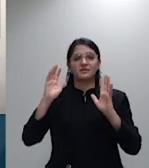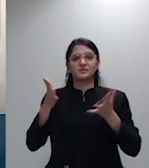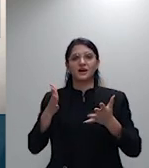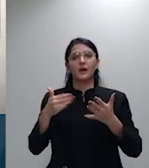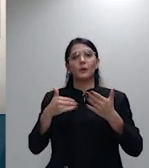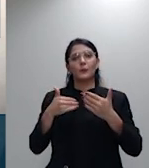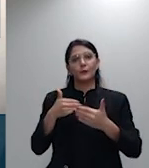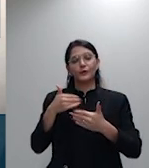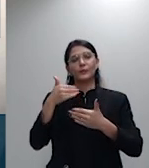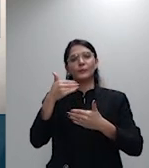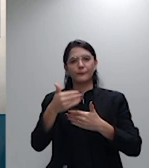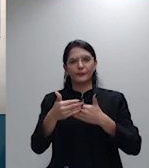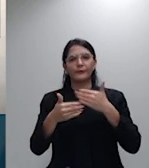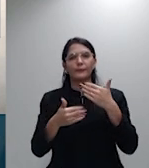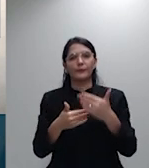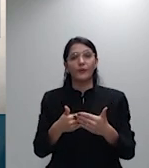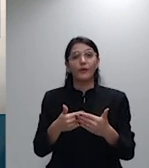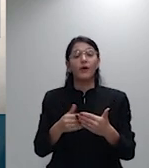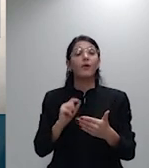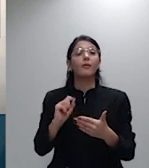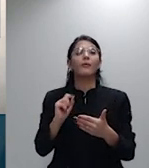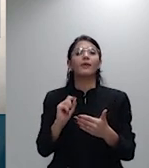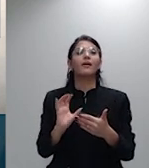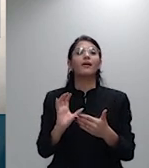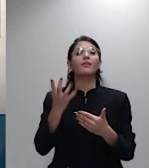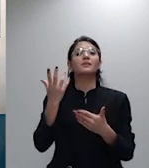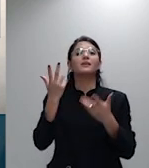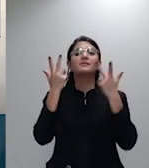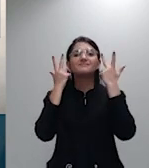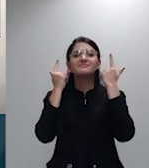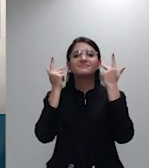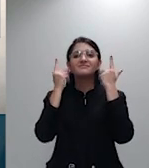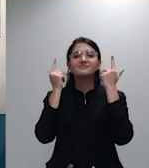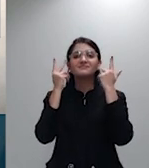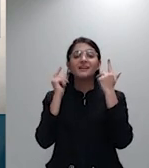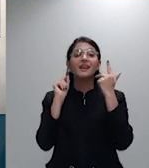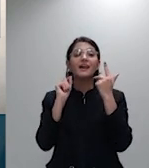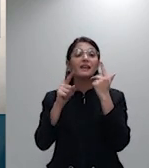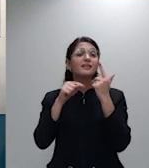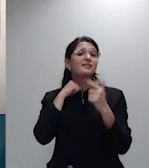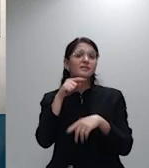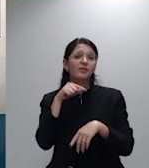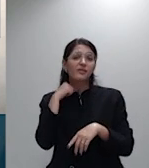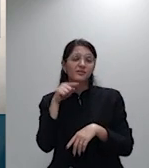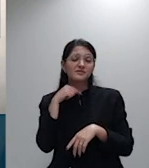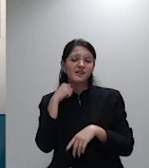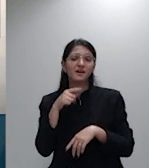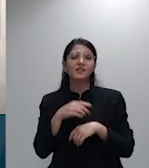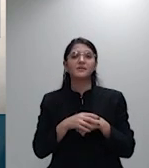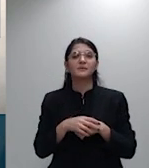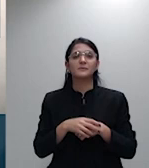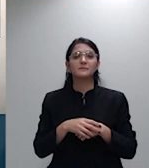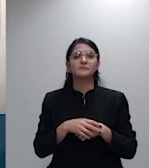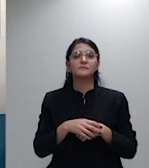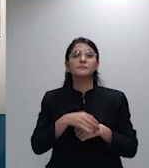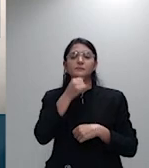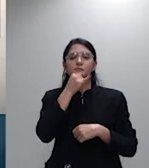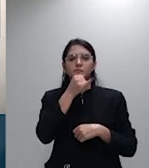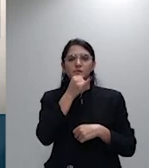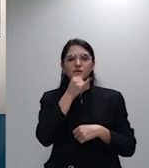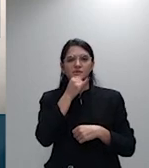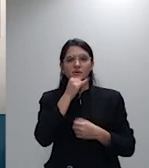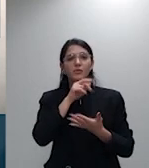naturalmente já tem a incapacidade em poder apreciar as questões que envolvem